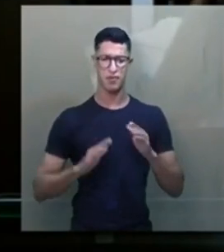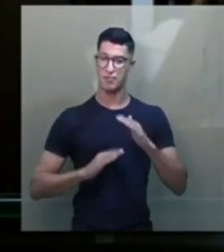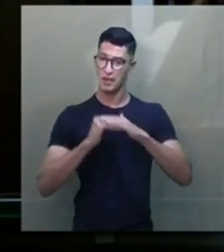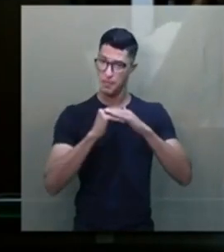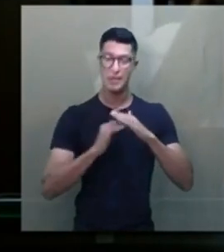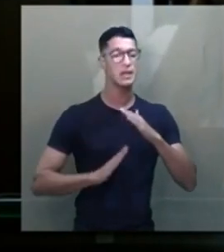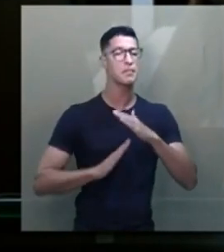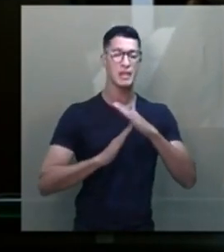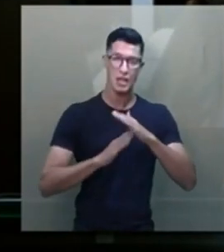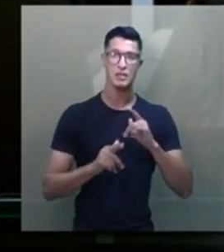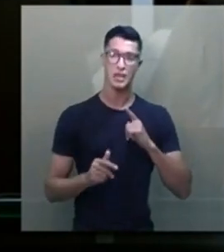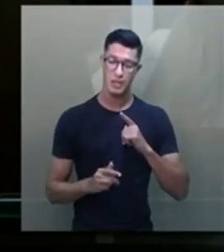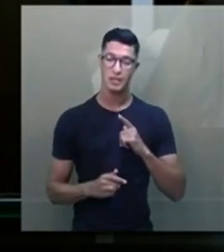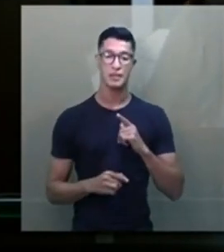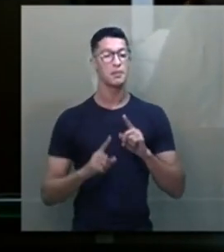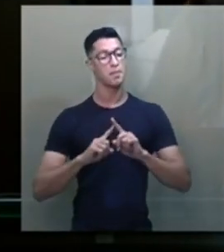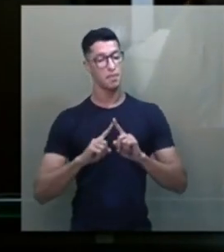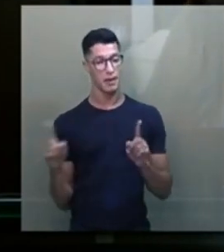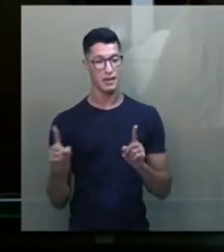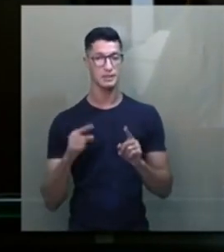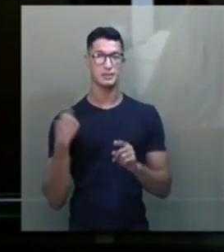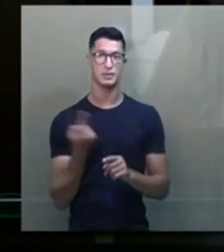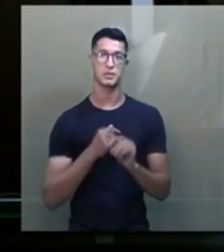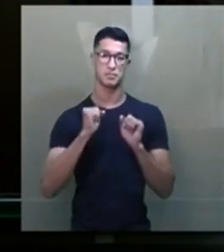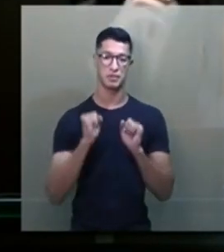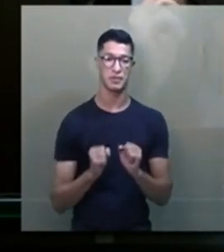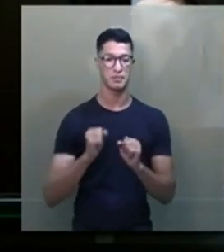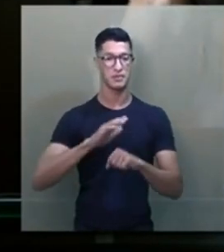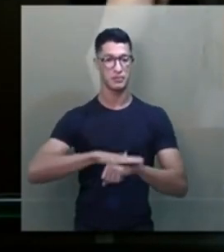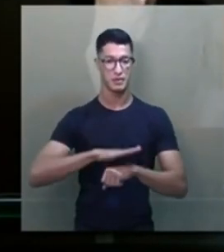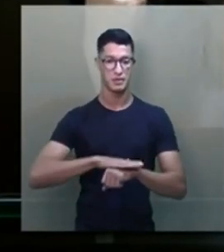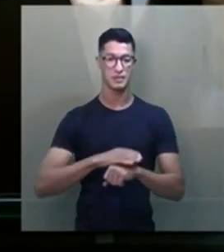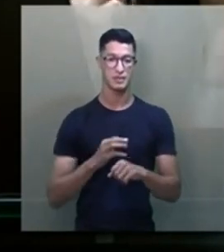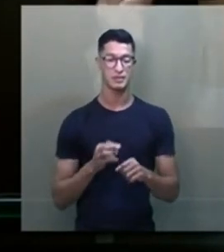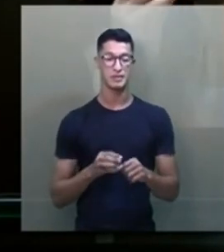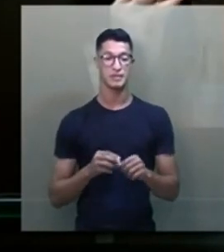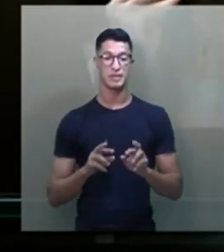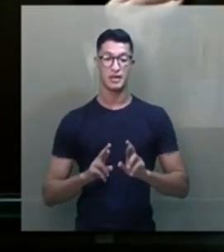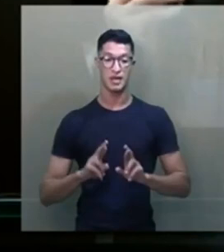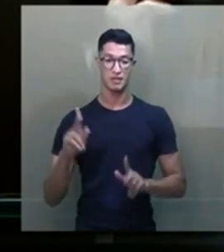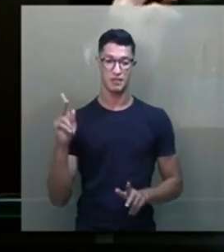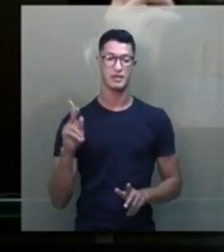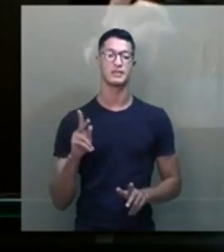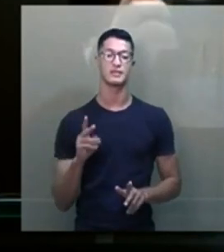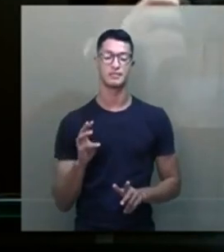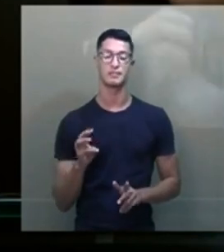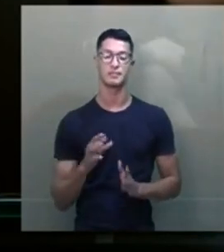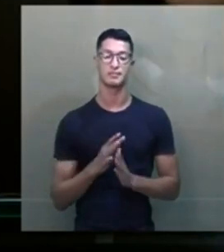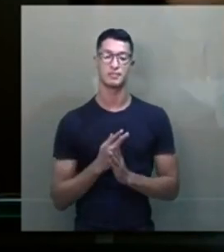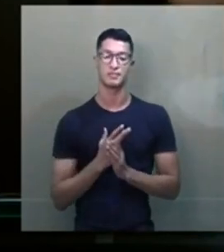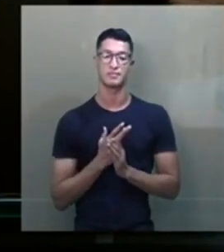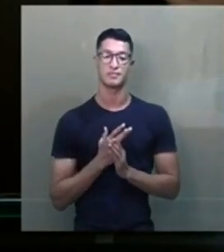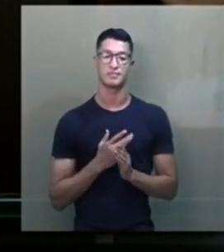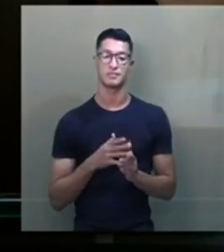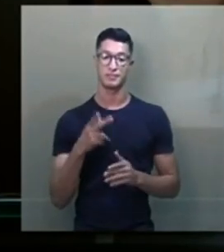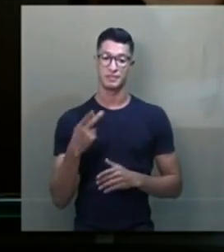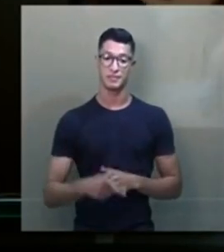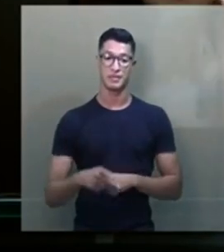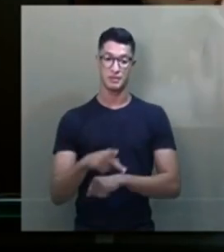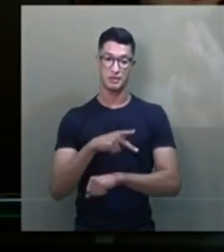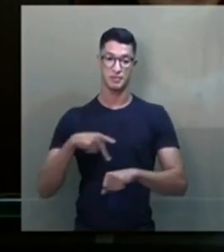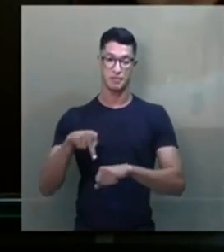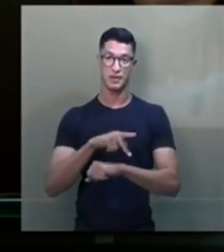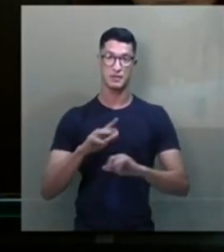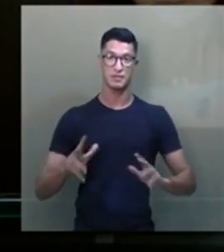limitadíssimos, mas que podemos fazer a diferença nesse país